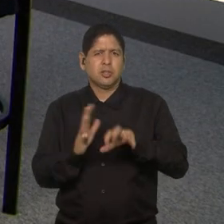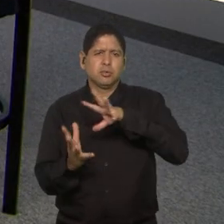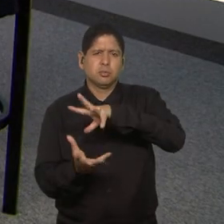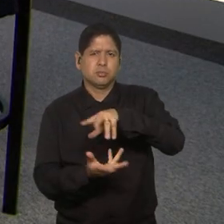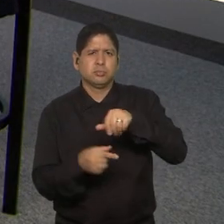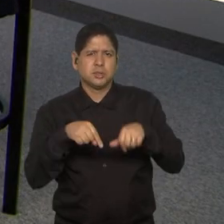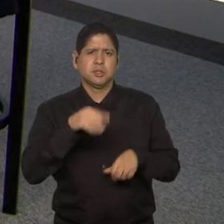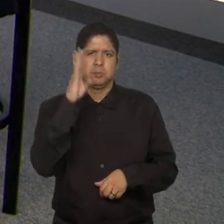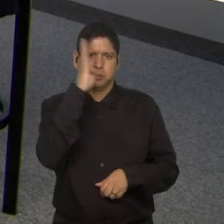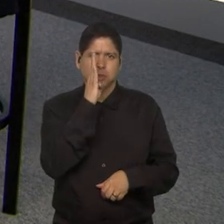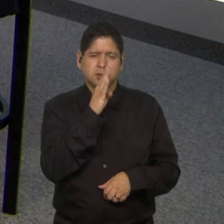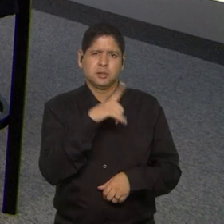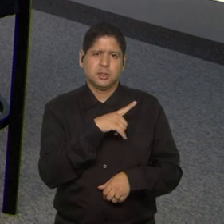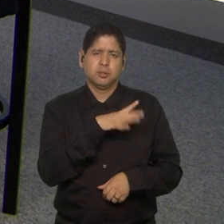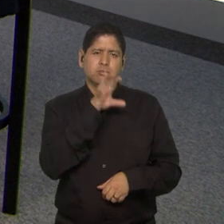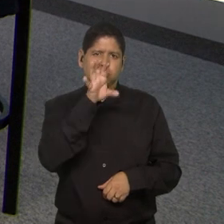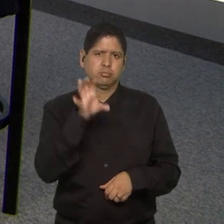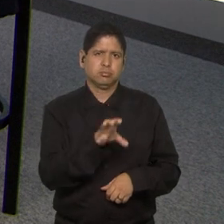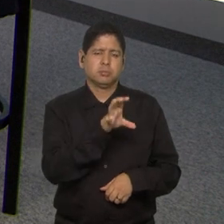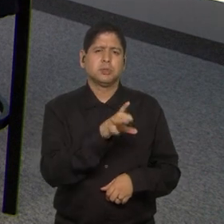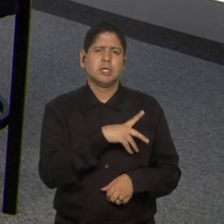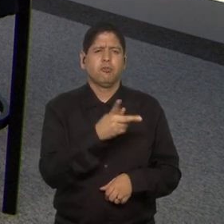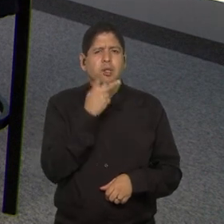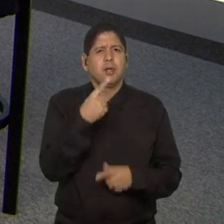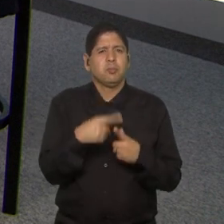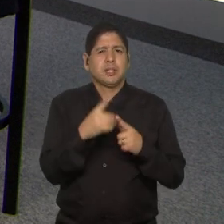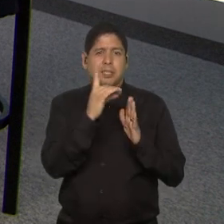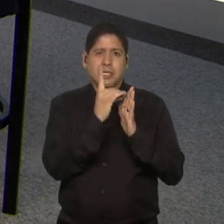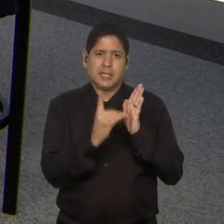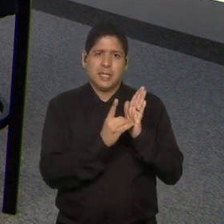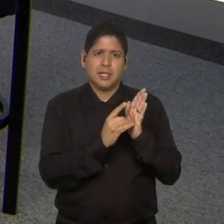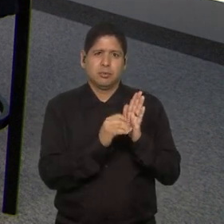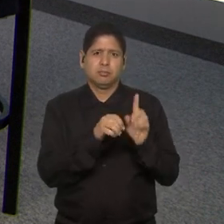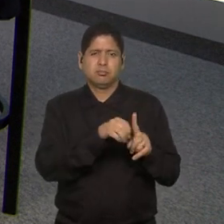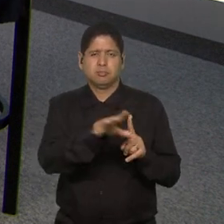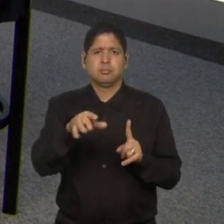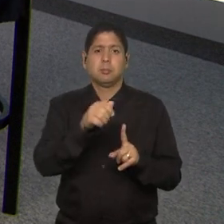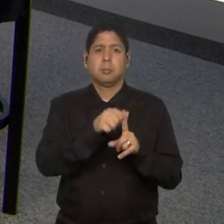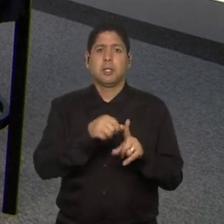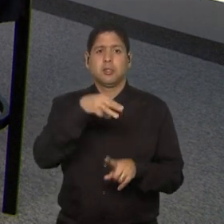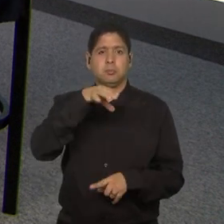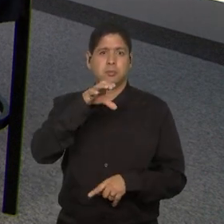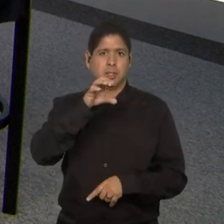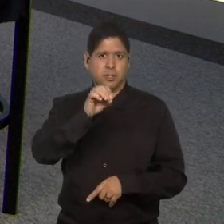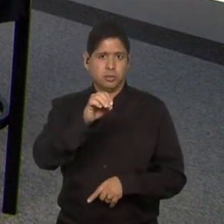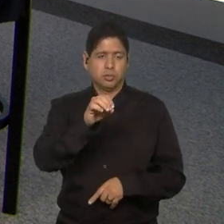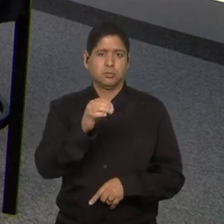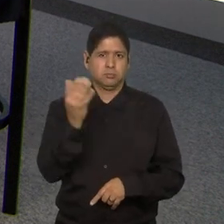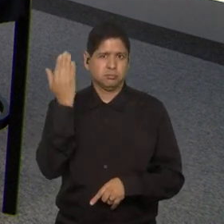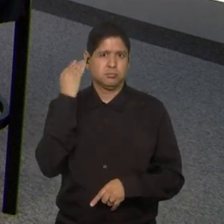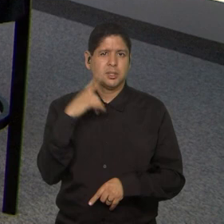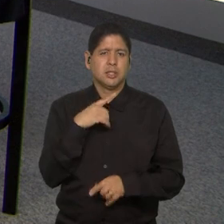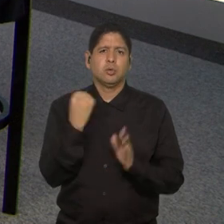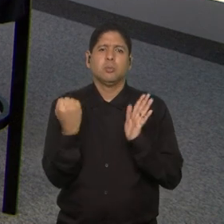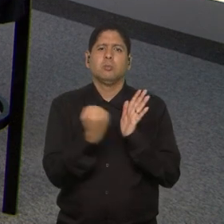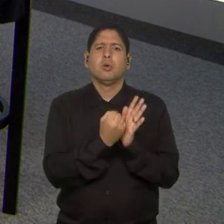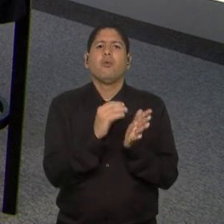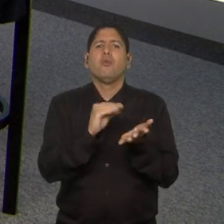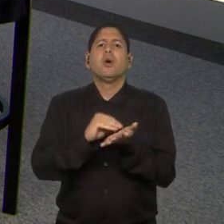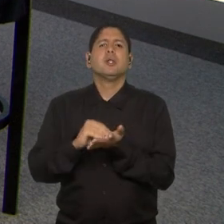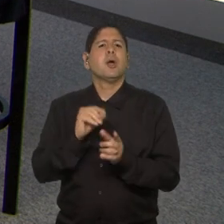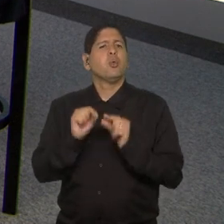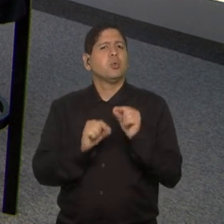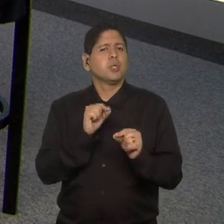que você mencionou logo no início, porque o decreto foi publicado lá em março e, segundo constas, faltavam,